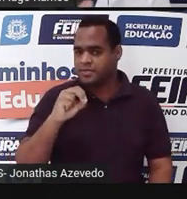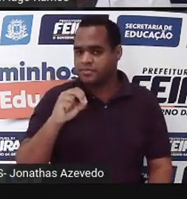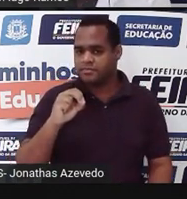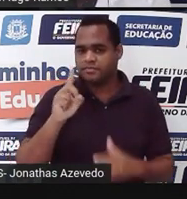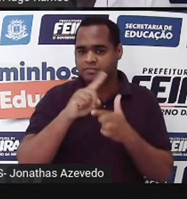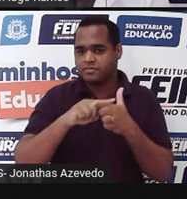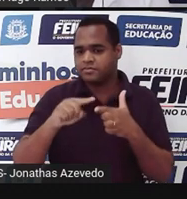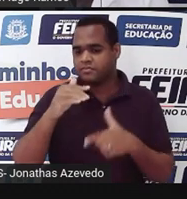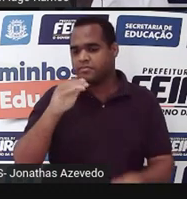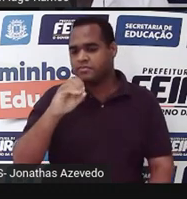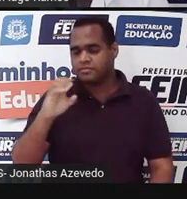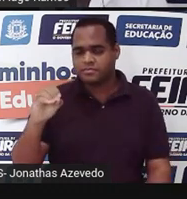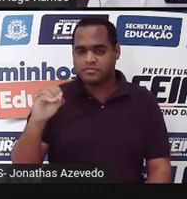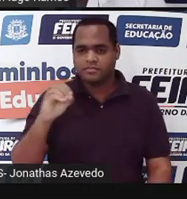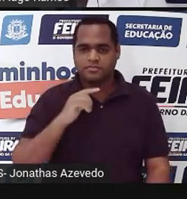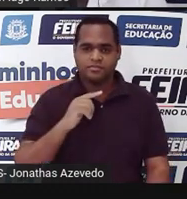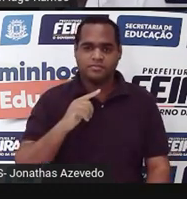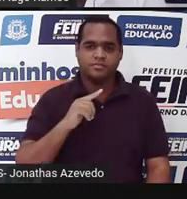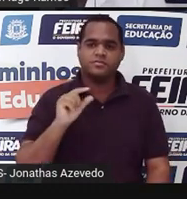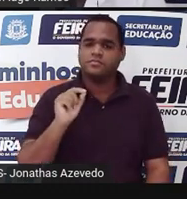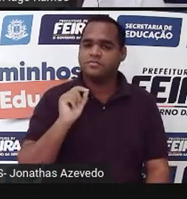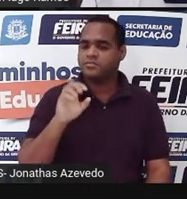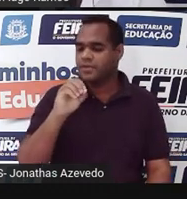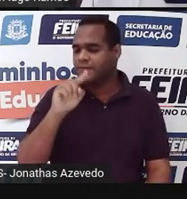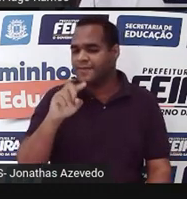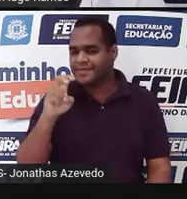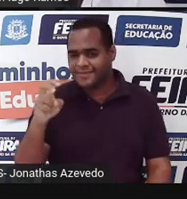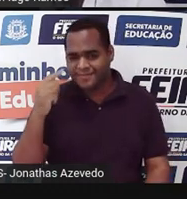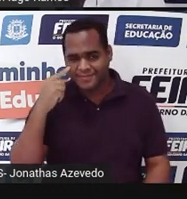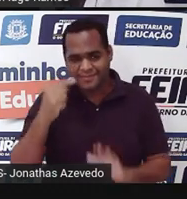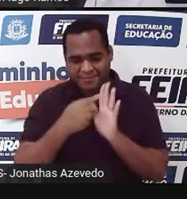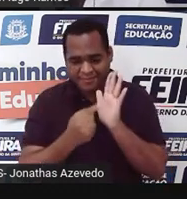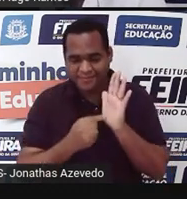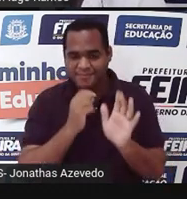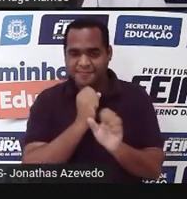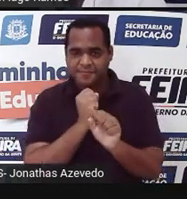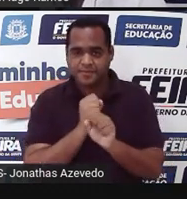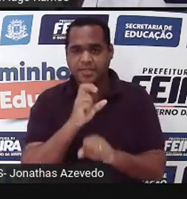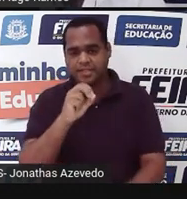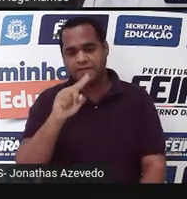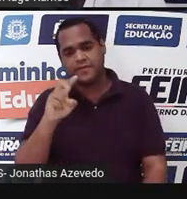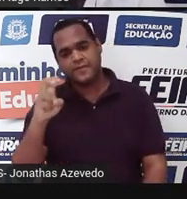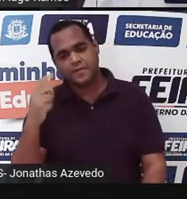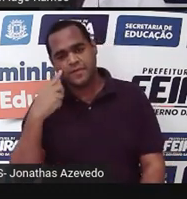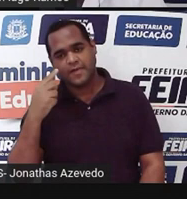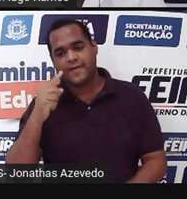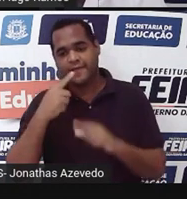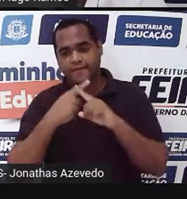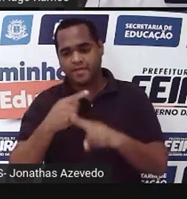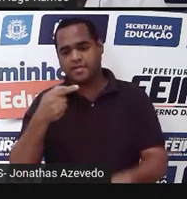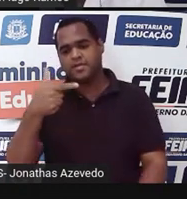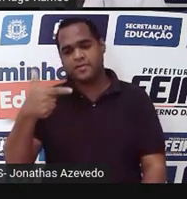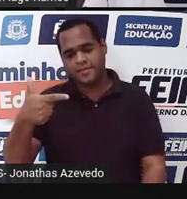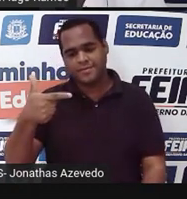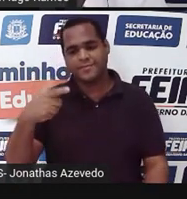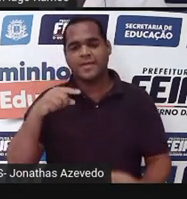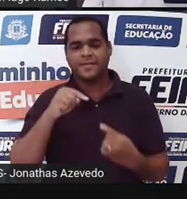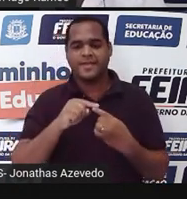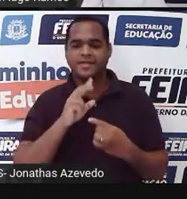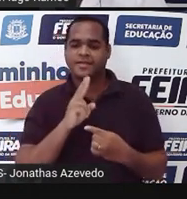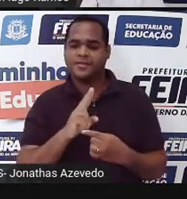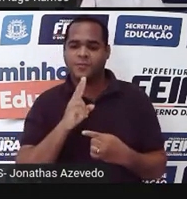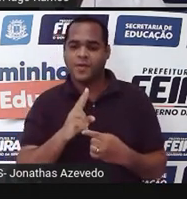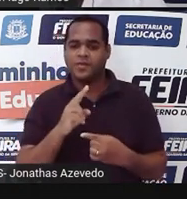Fazendo na calculadora isso, dá 0,5. 0,5 vezes 72 é igual a